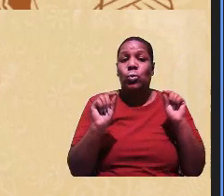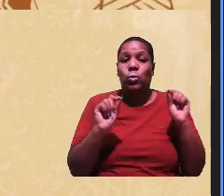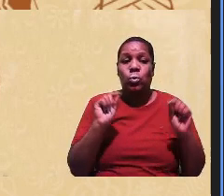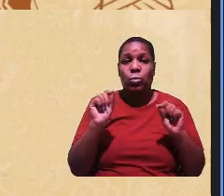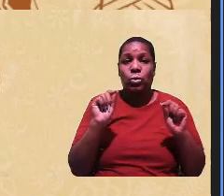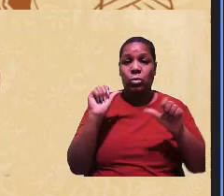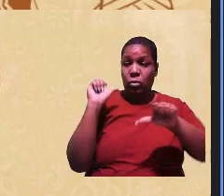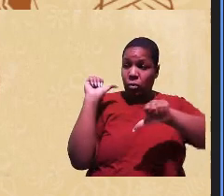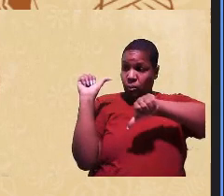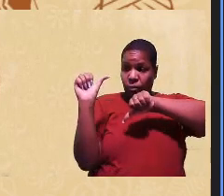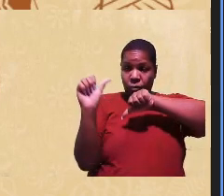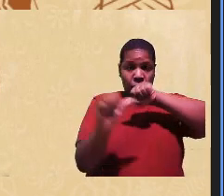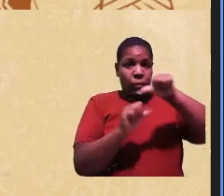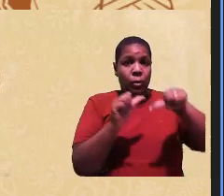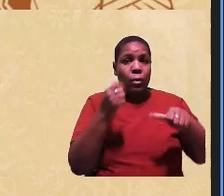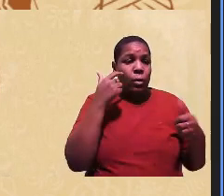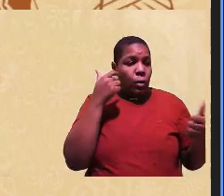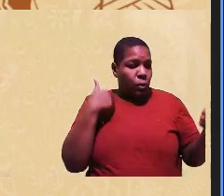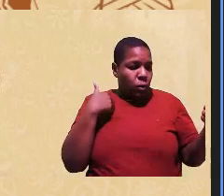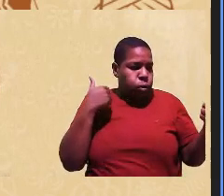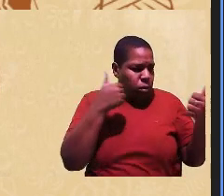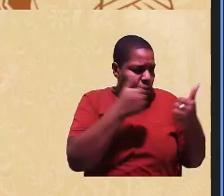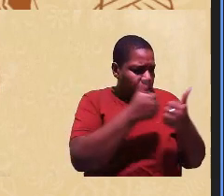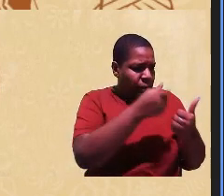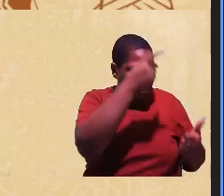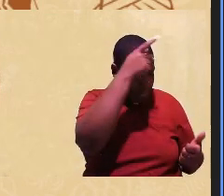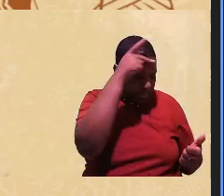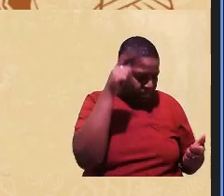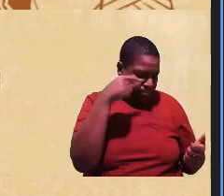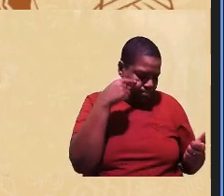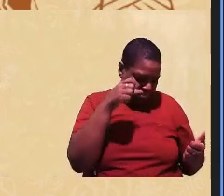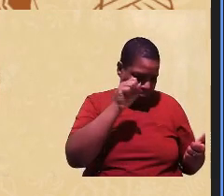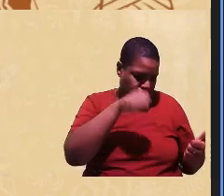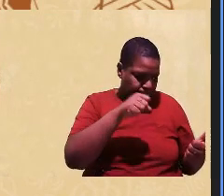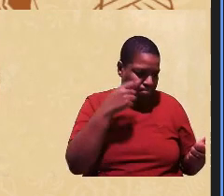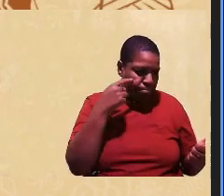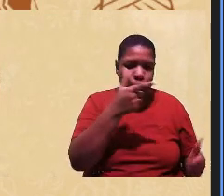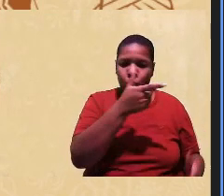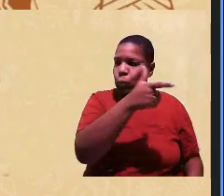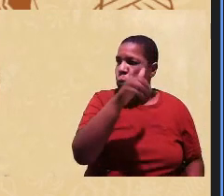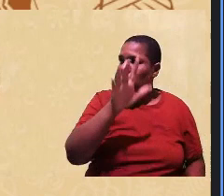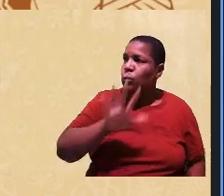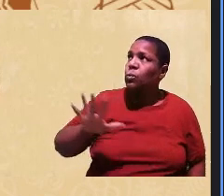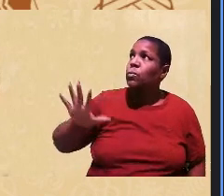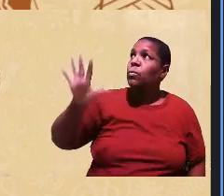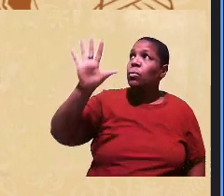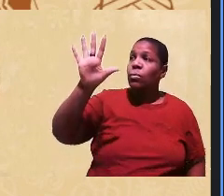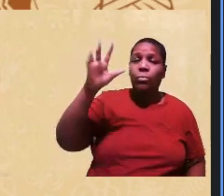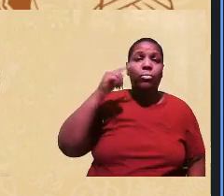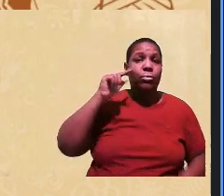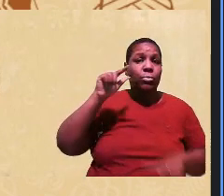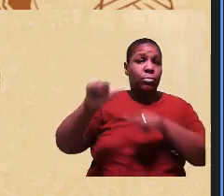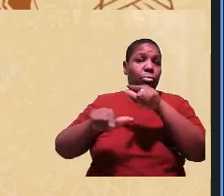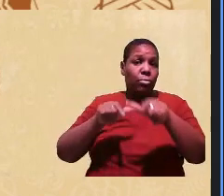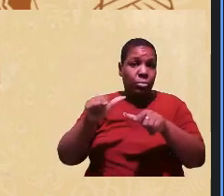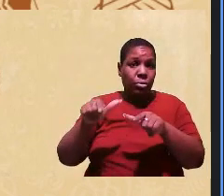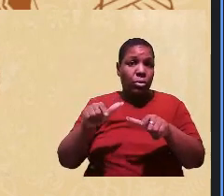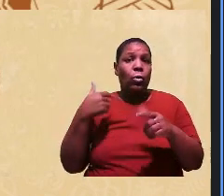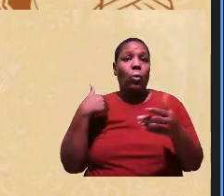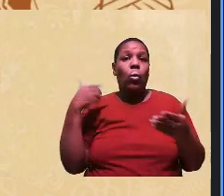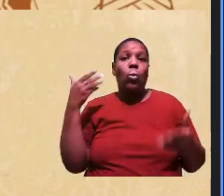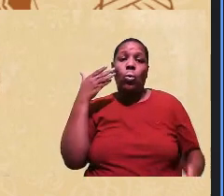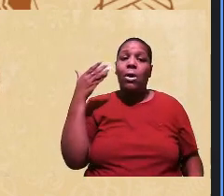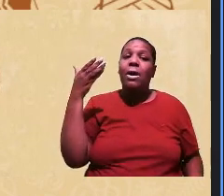transformações e aproximações das psicologias em outros campos e atuações e quando eu trago que